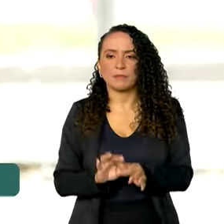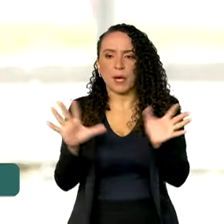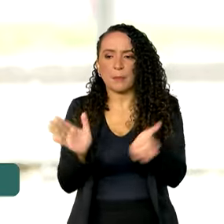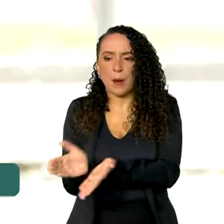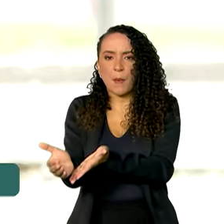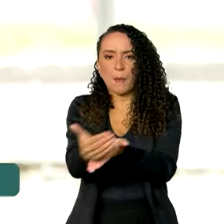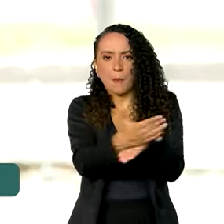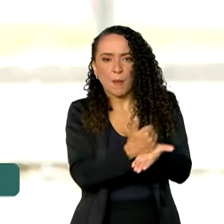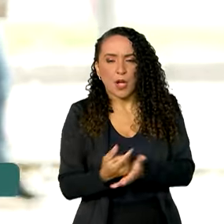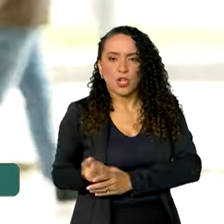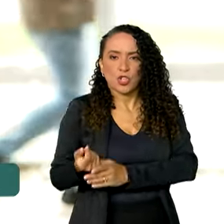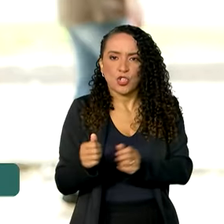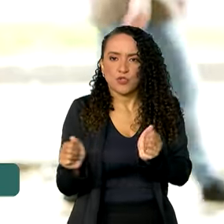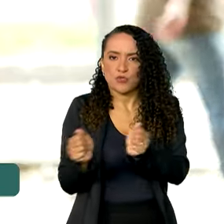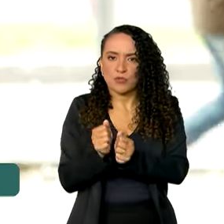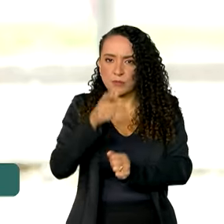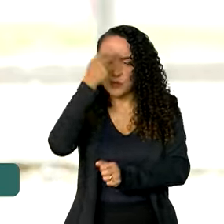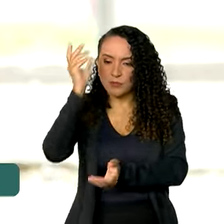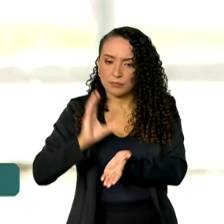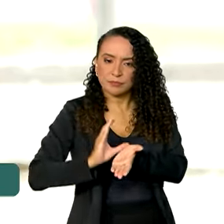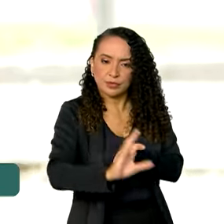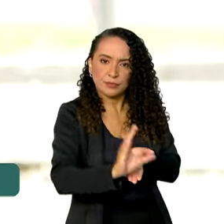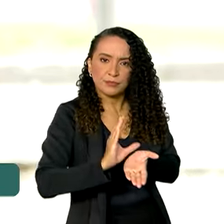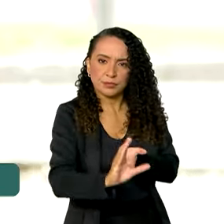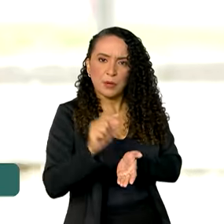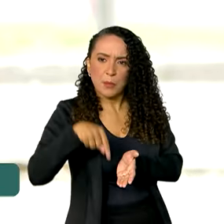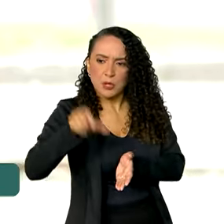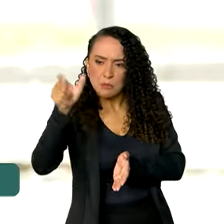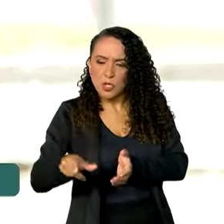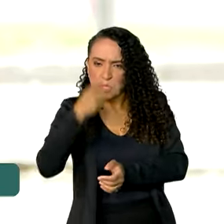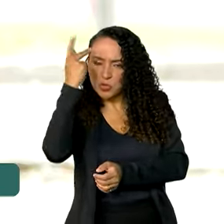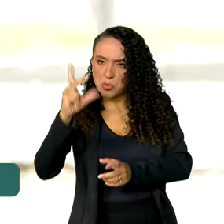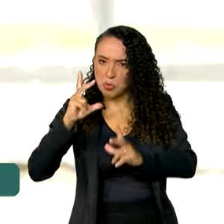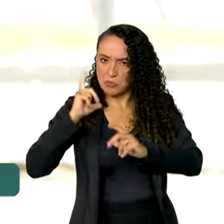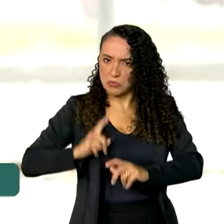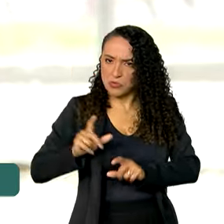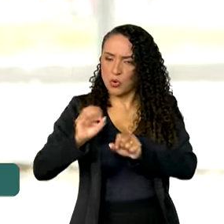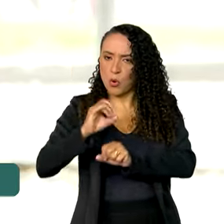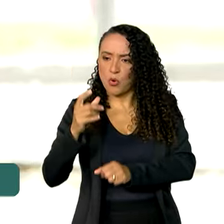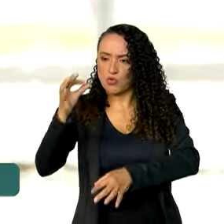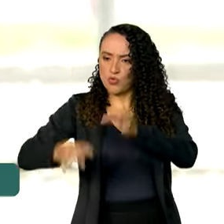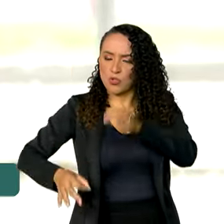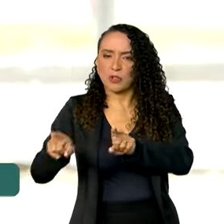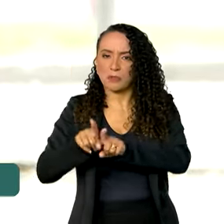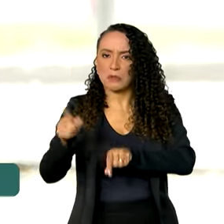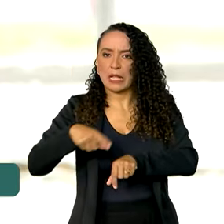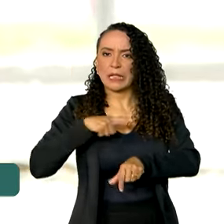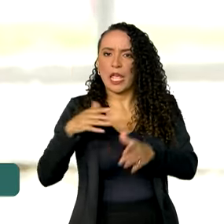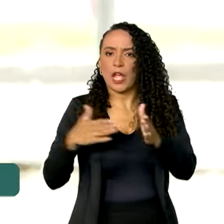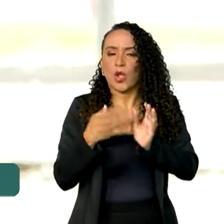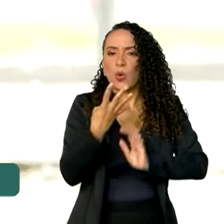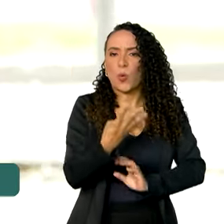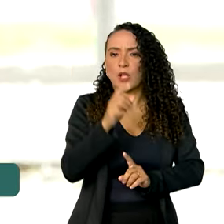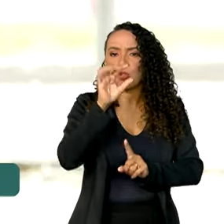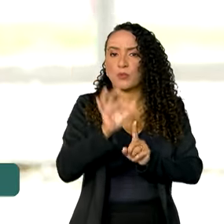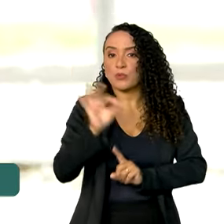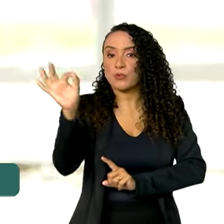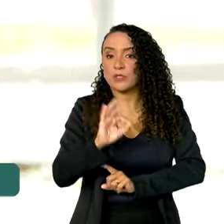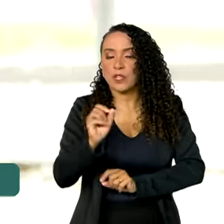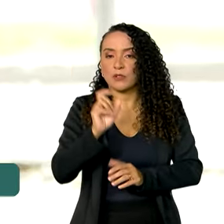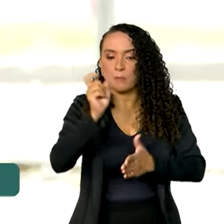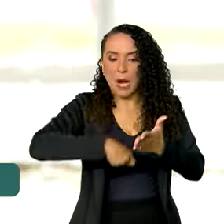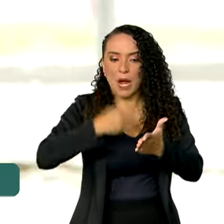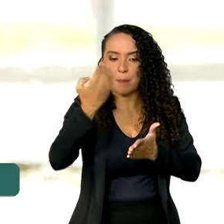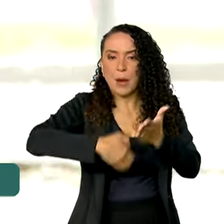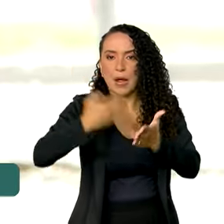recursos junto aos patrocinadores. Os patrocinadores podem ser pessoas físicas ou jurídicas e são eles que têm até 4% de